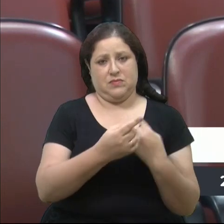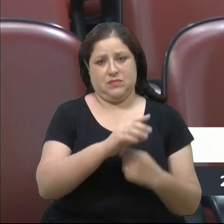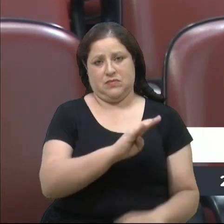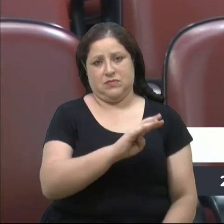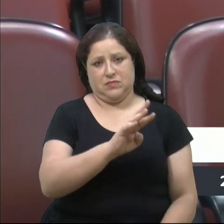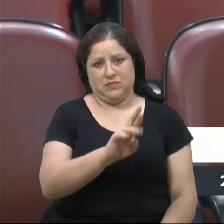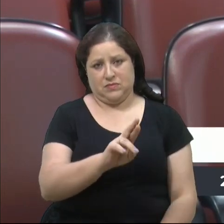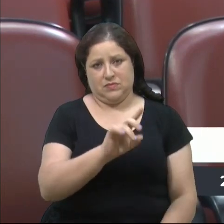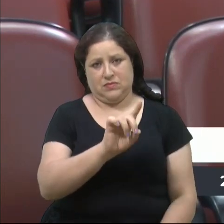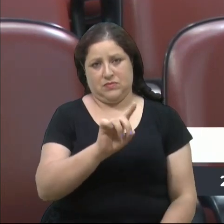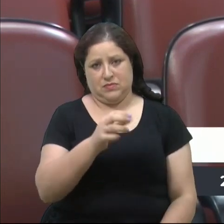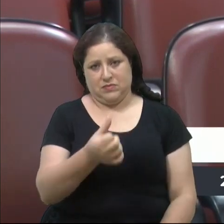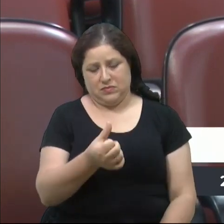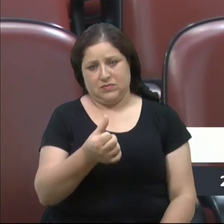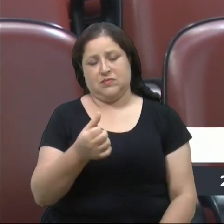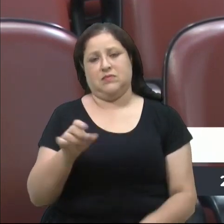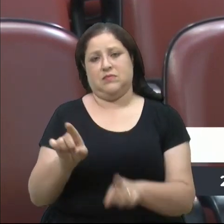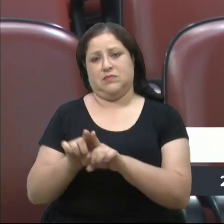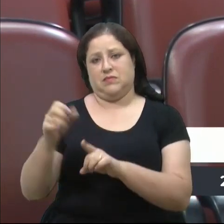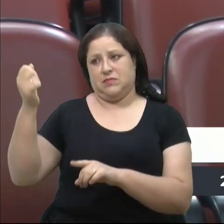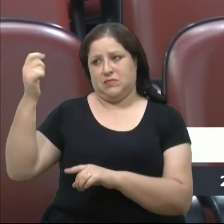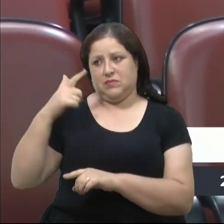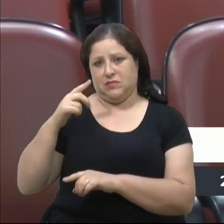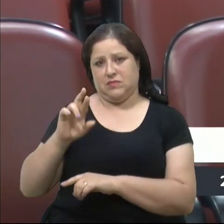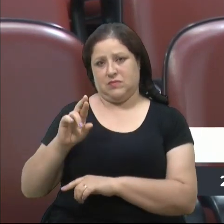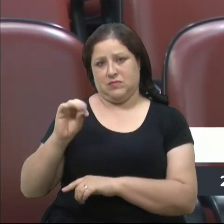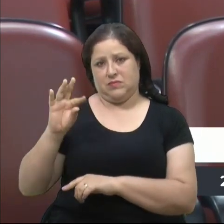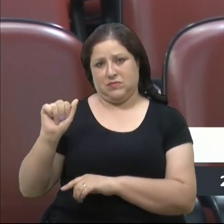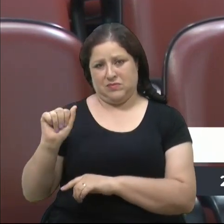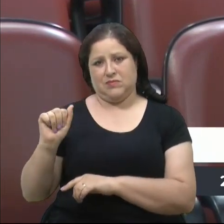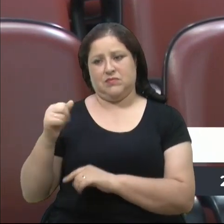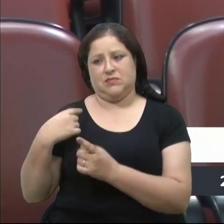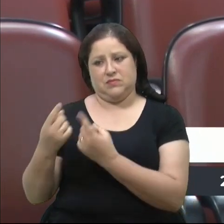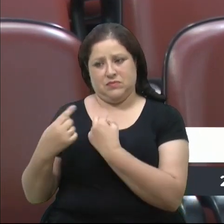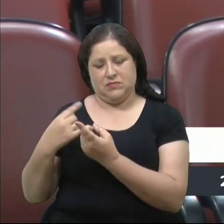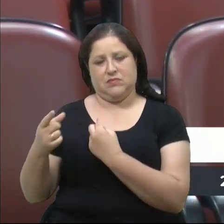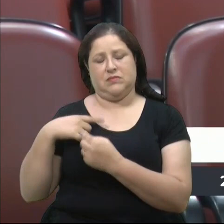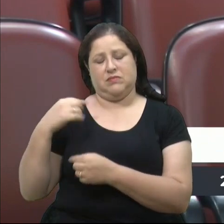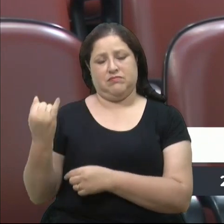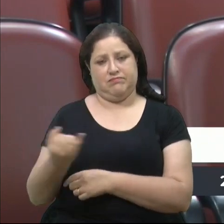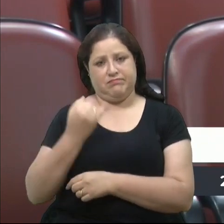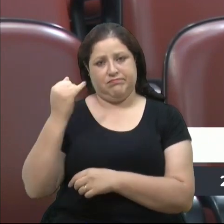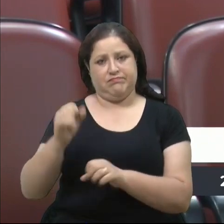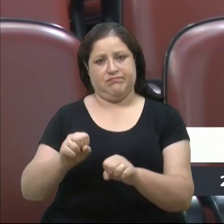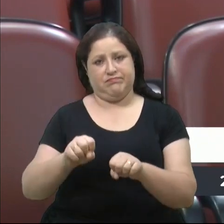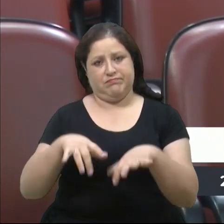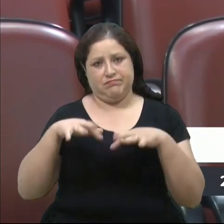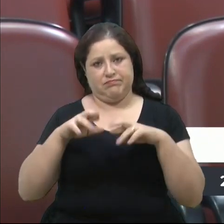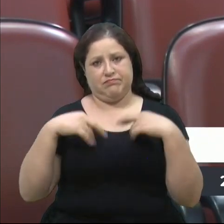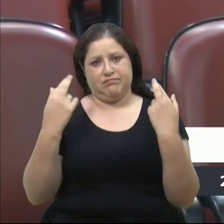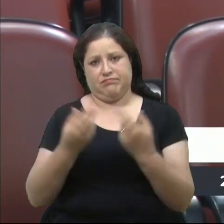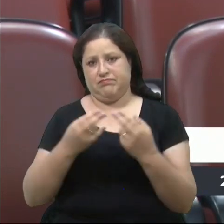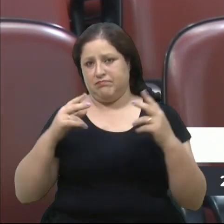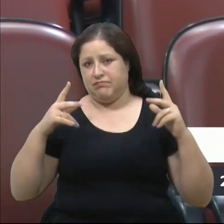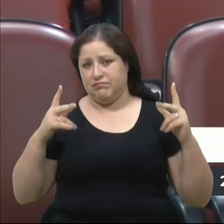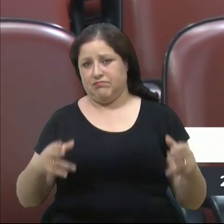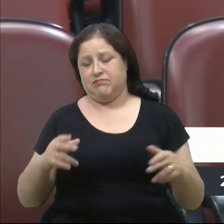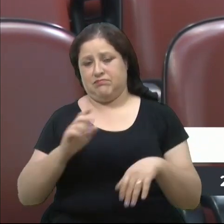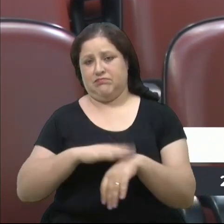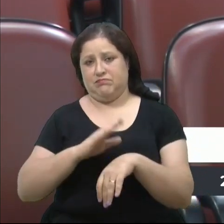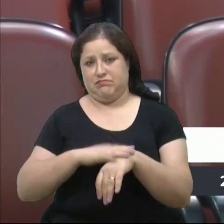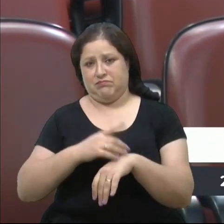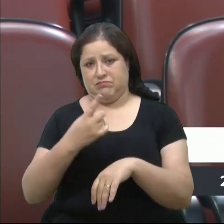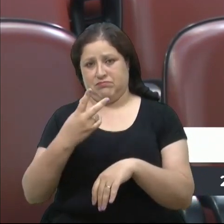Sol. Devido da grande importância que tem essa audiência pública, que também seria na mesmo horário, às 14 horas,